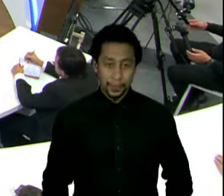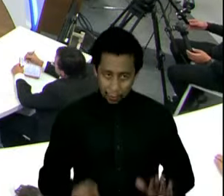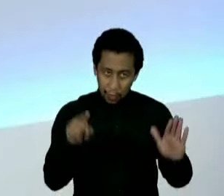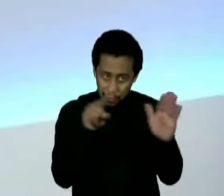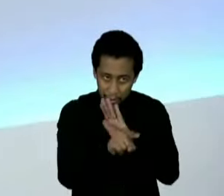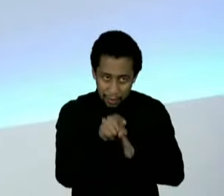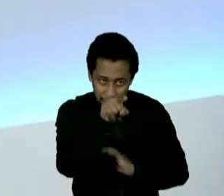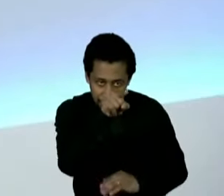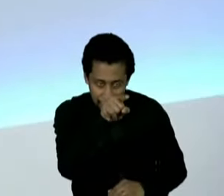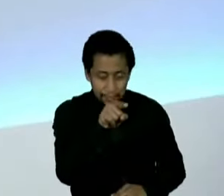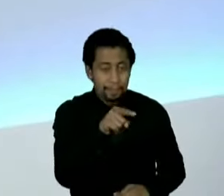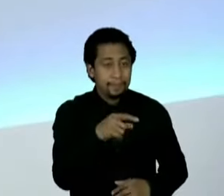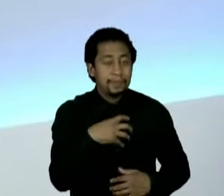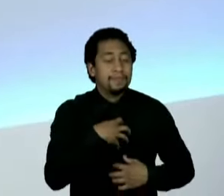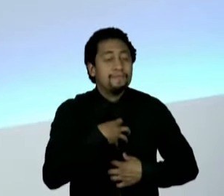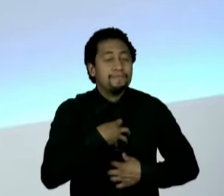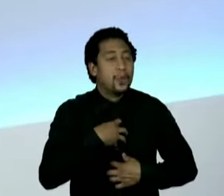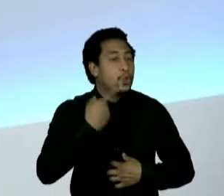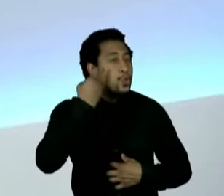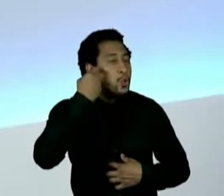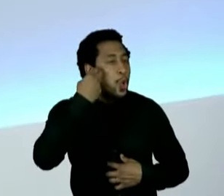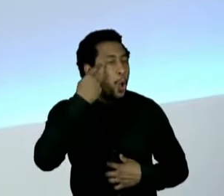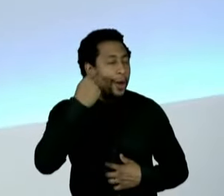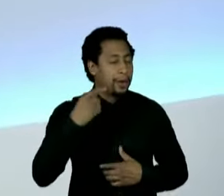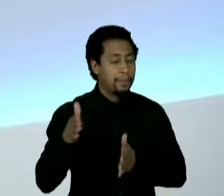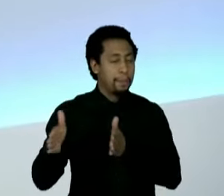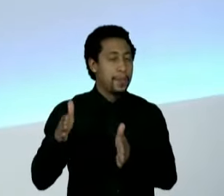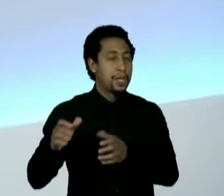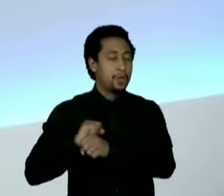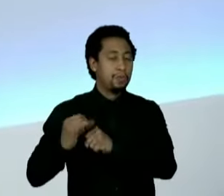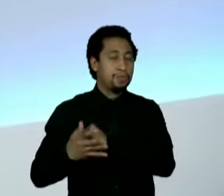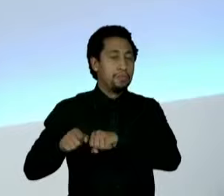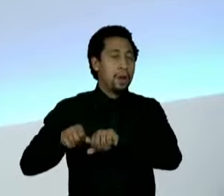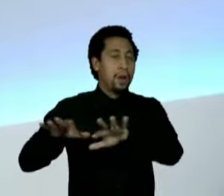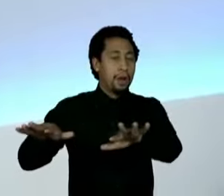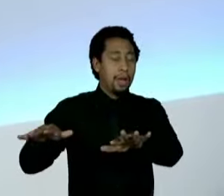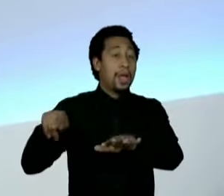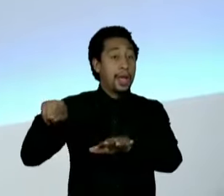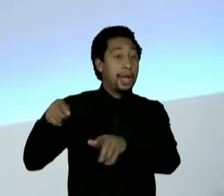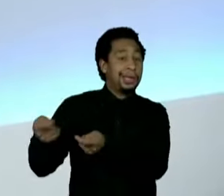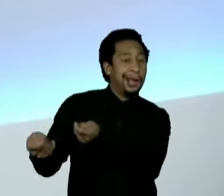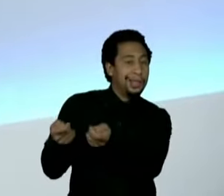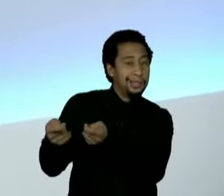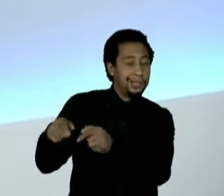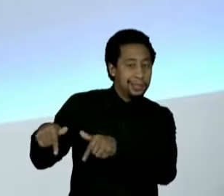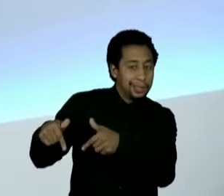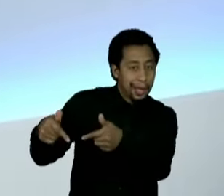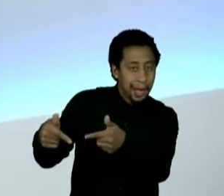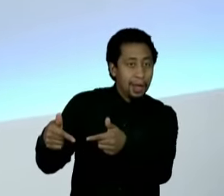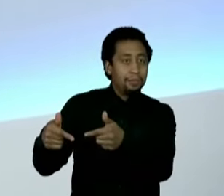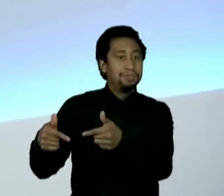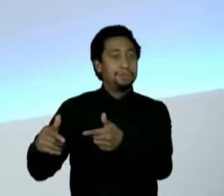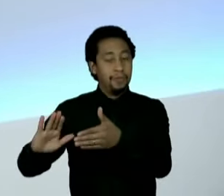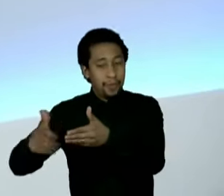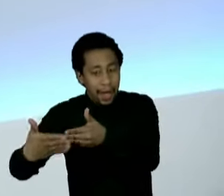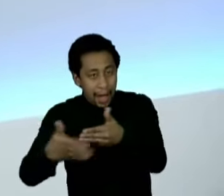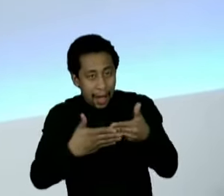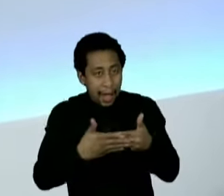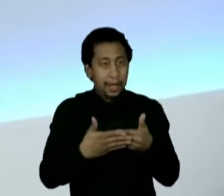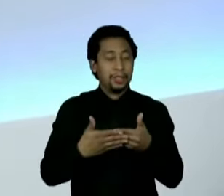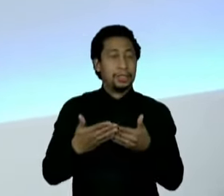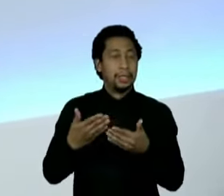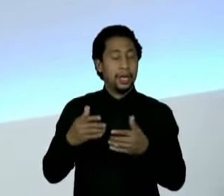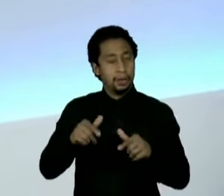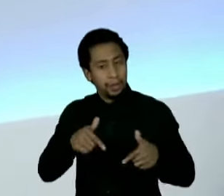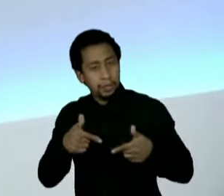a gestão dele durante a pandemia, que ainda acontece aqui, mas as ações que ele tomou, as medidas restritivas, a busca pela vacina,